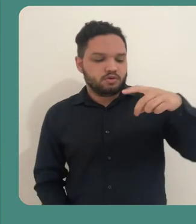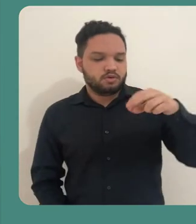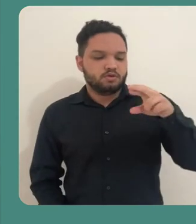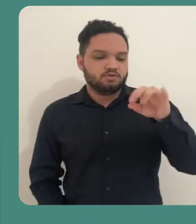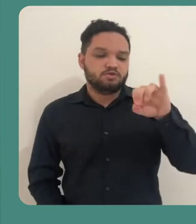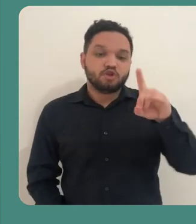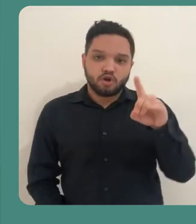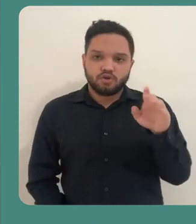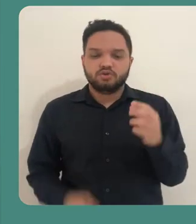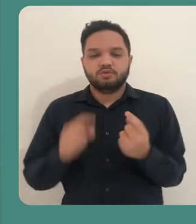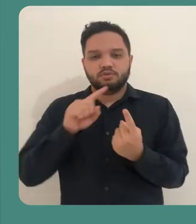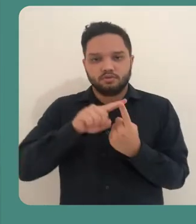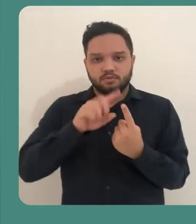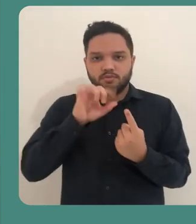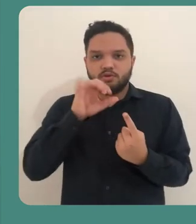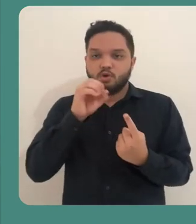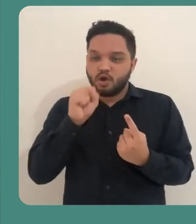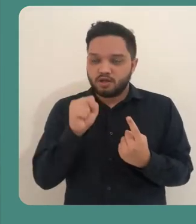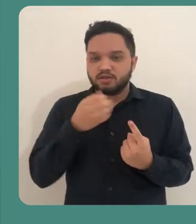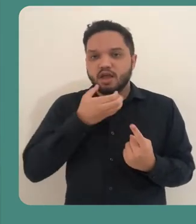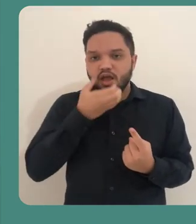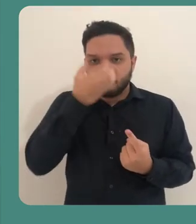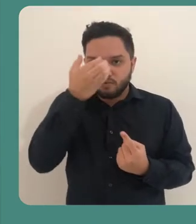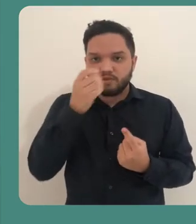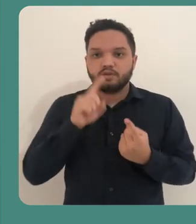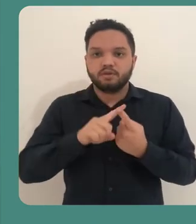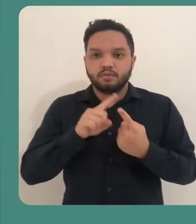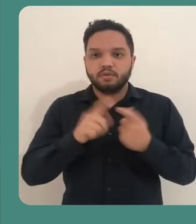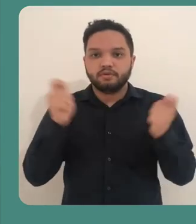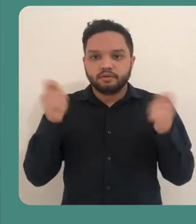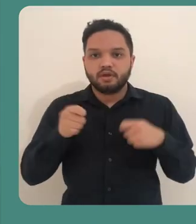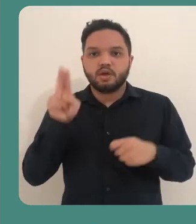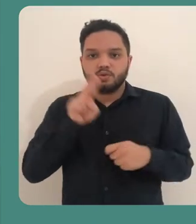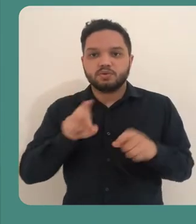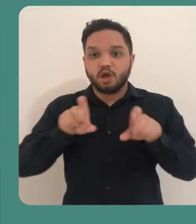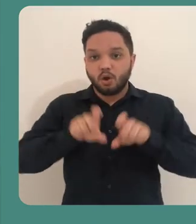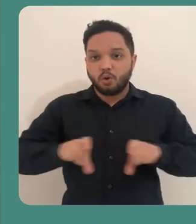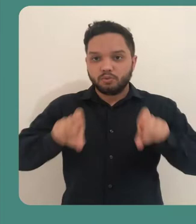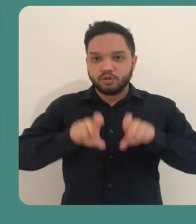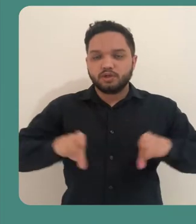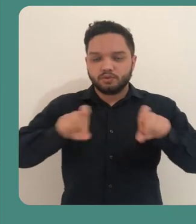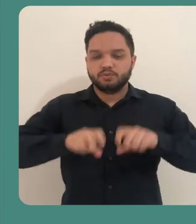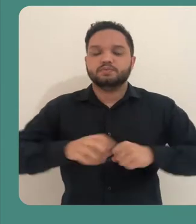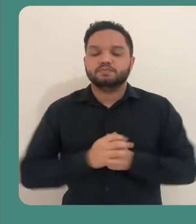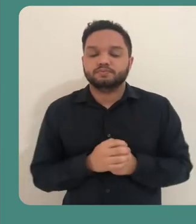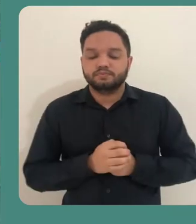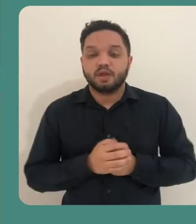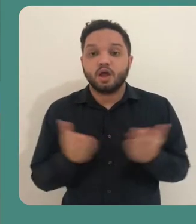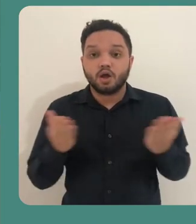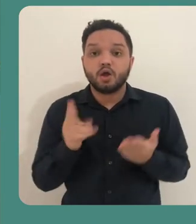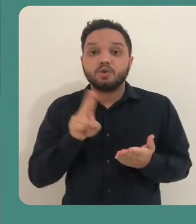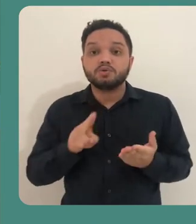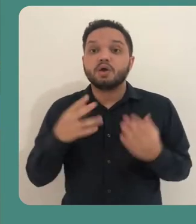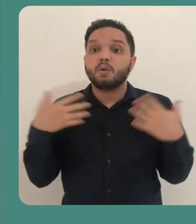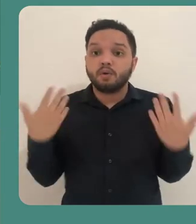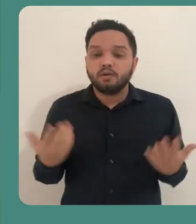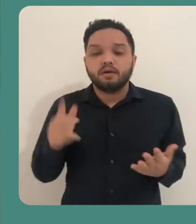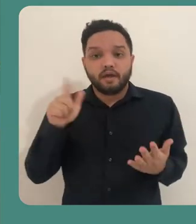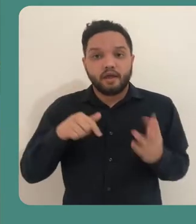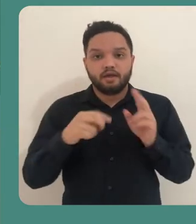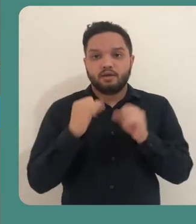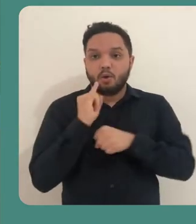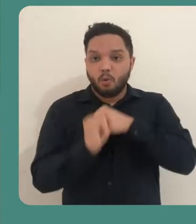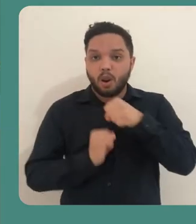tanto o Android quanto o iOS, e também uma versão para ser instalada no computador. A versão que a gente vai